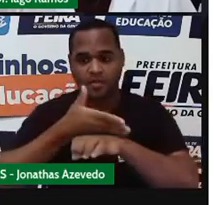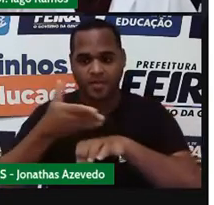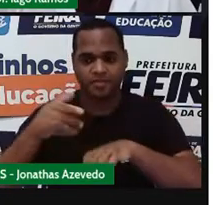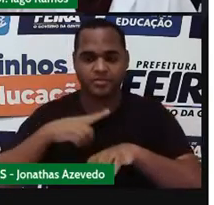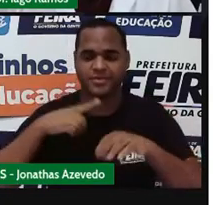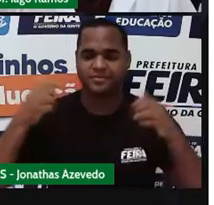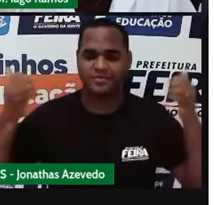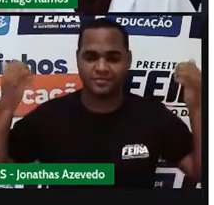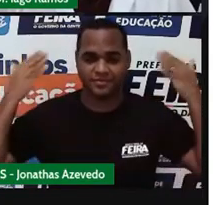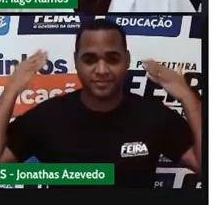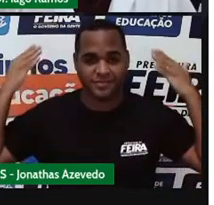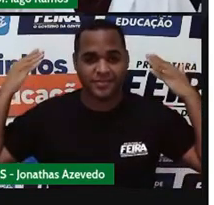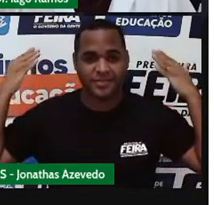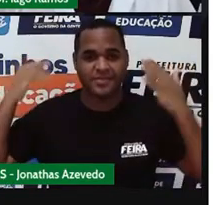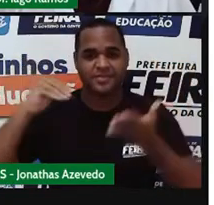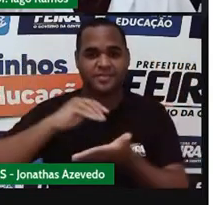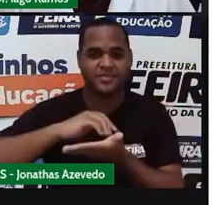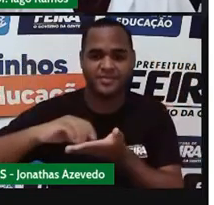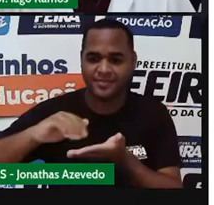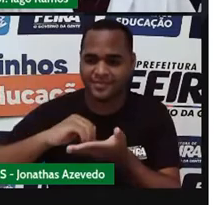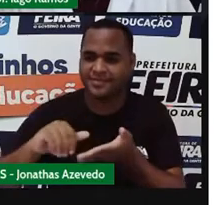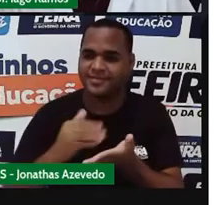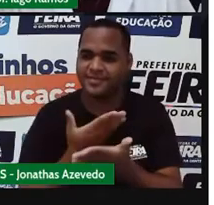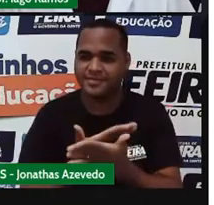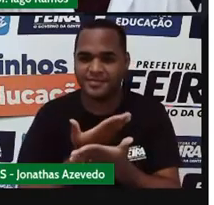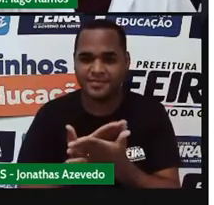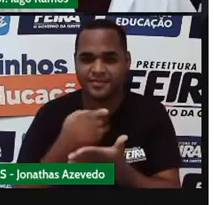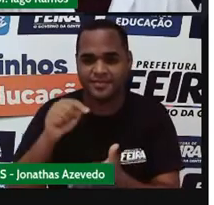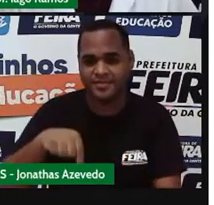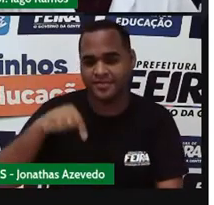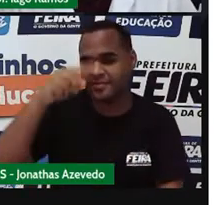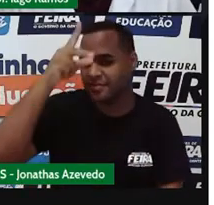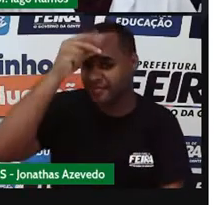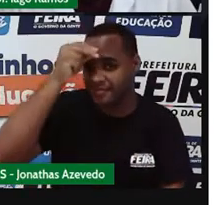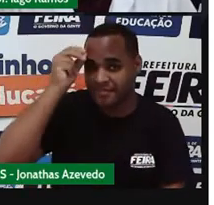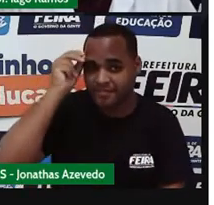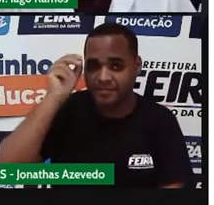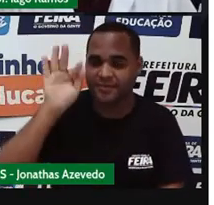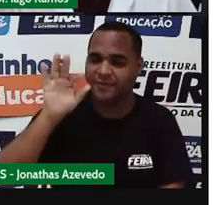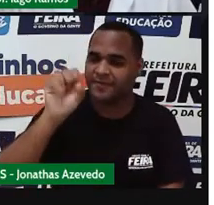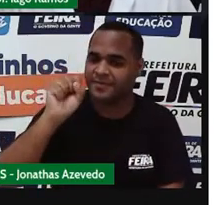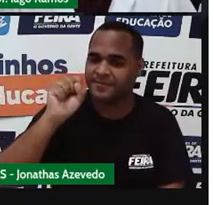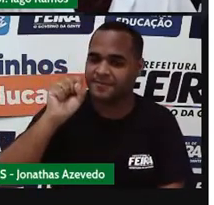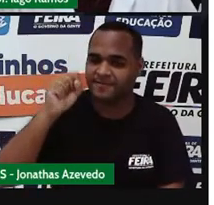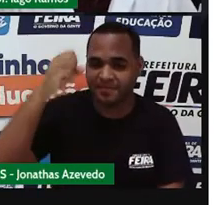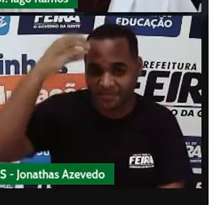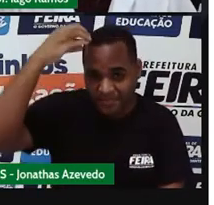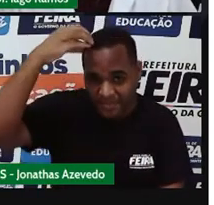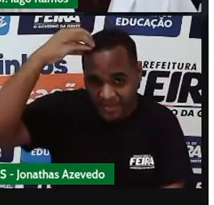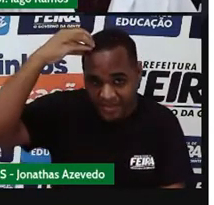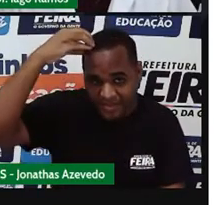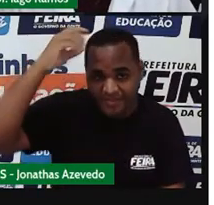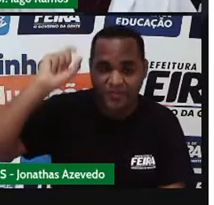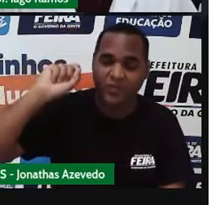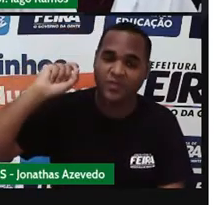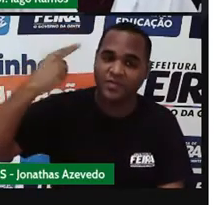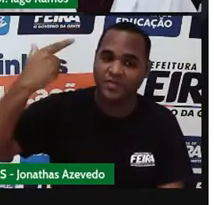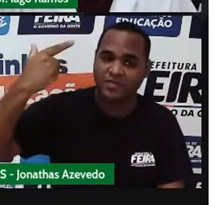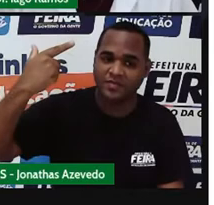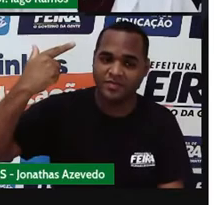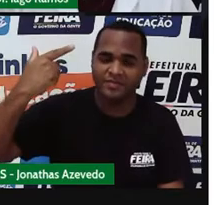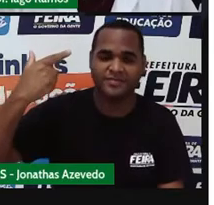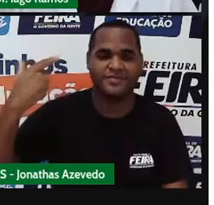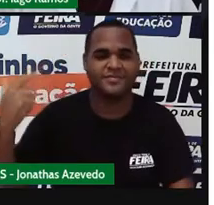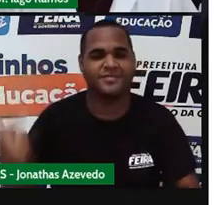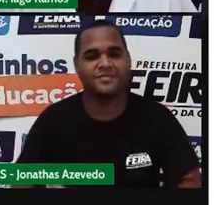atrás de mim o cartaz da Secretaria Municipal de Educação de Feira de Santana, né? A nossa querida cidade, o nosso